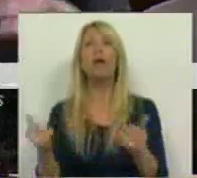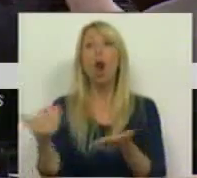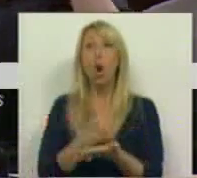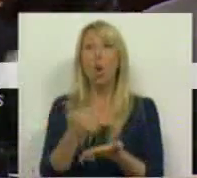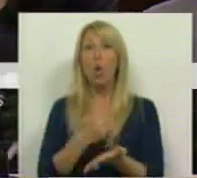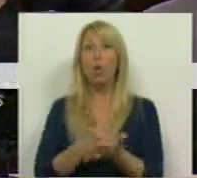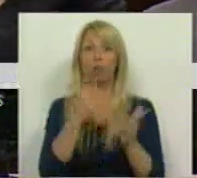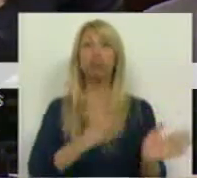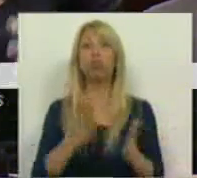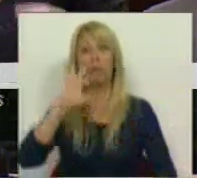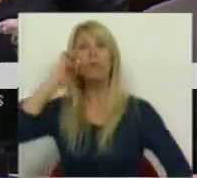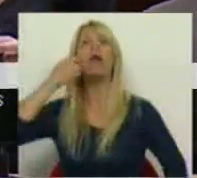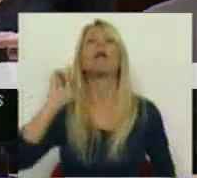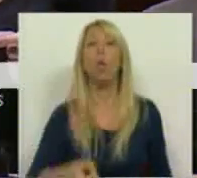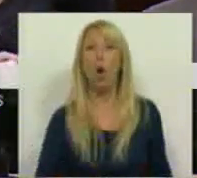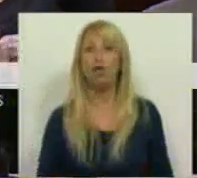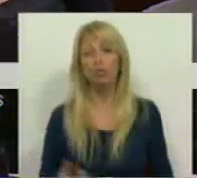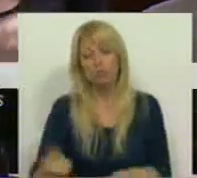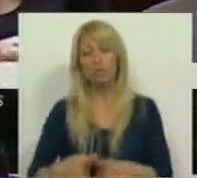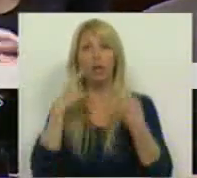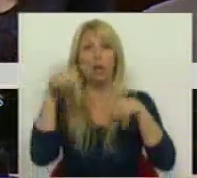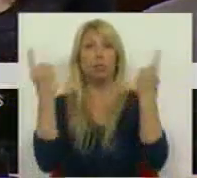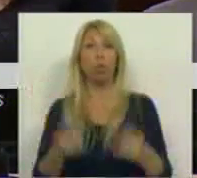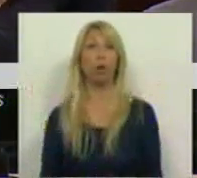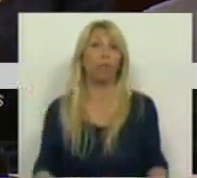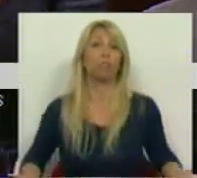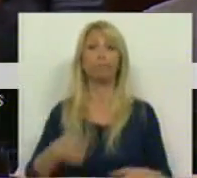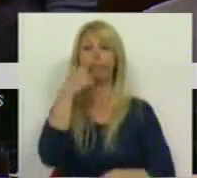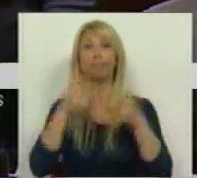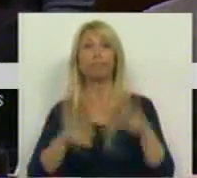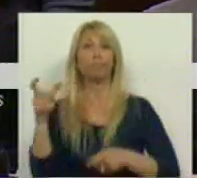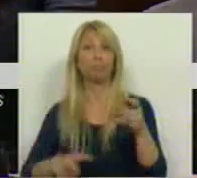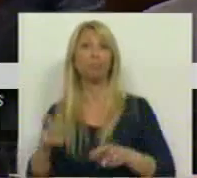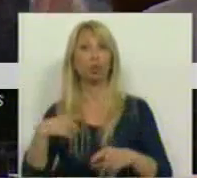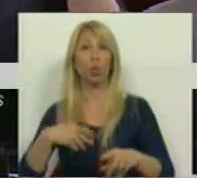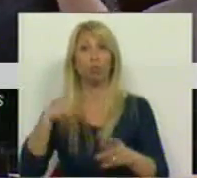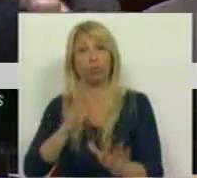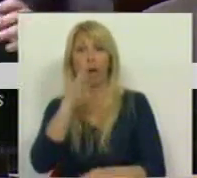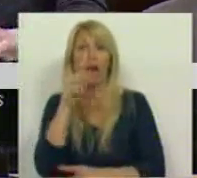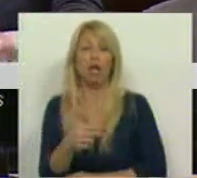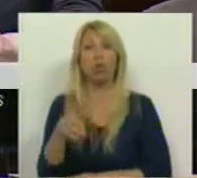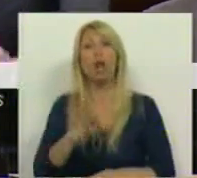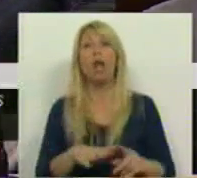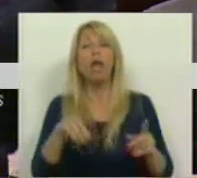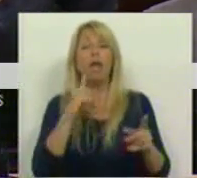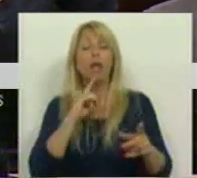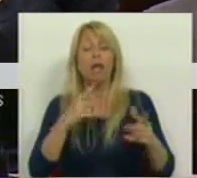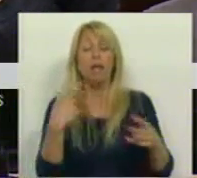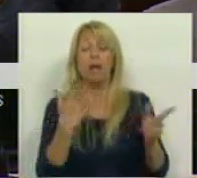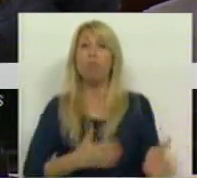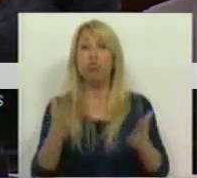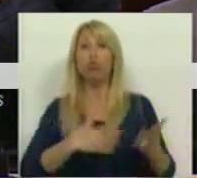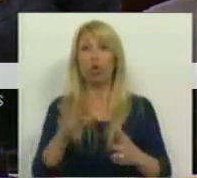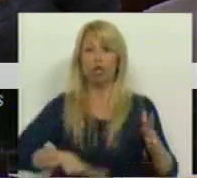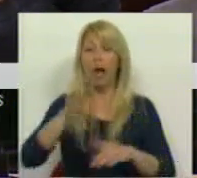produtores que prejudica o quê? O interesse público consumidores e produtores da área agrícola. E agora o é que nos vêm dizer? Vai